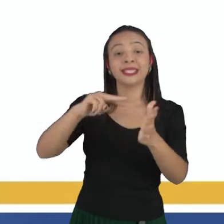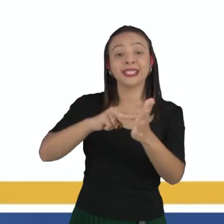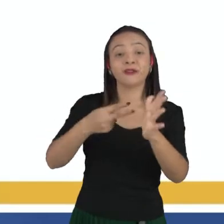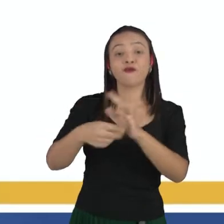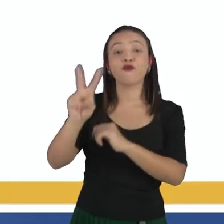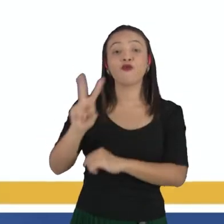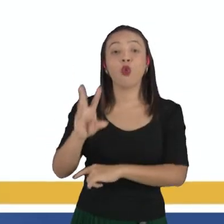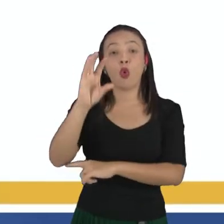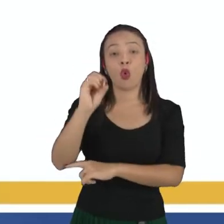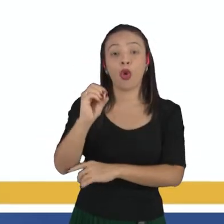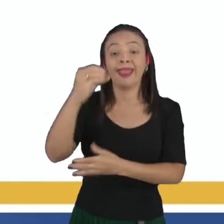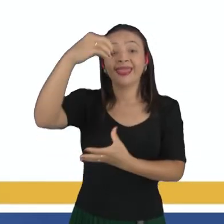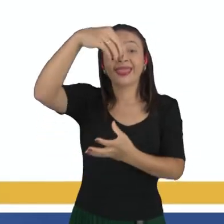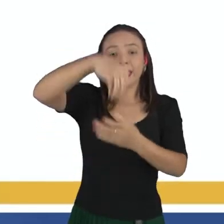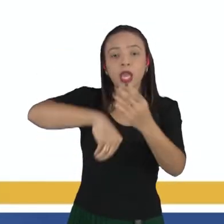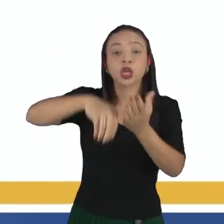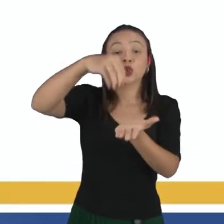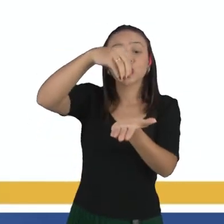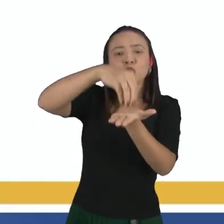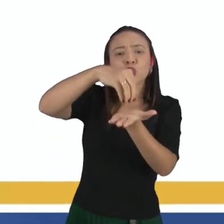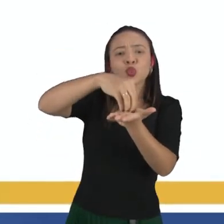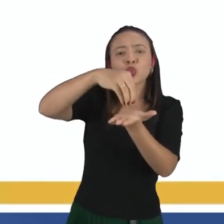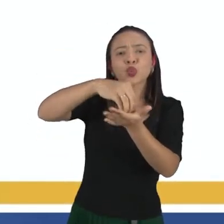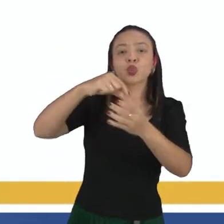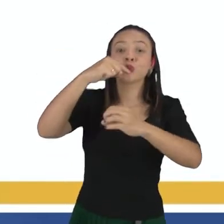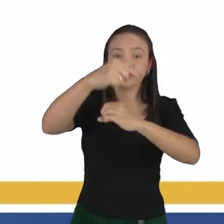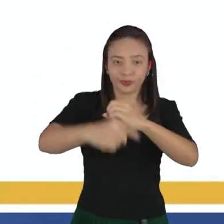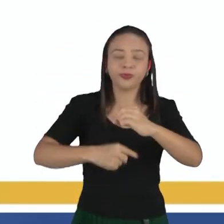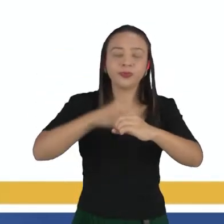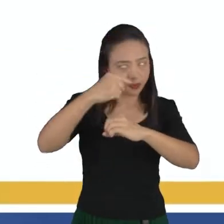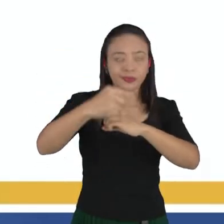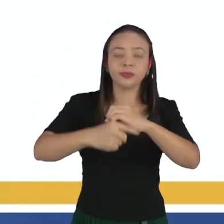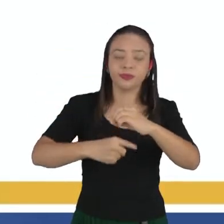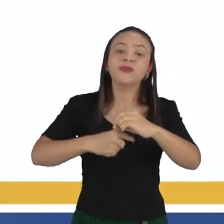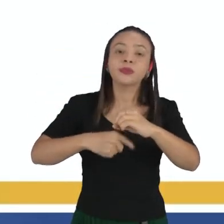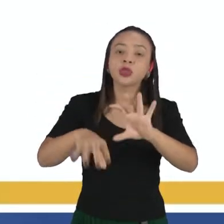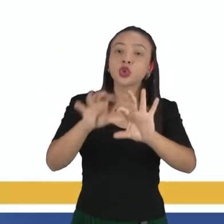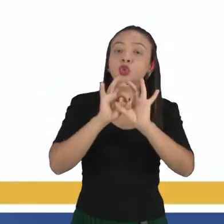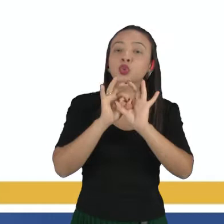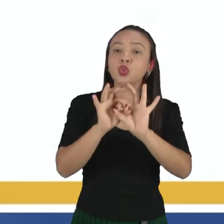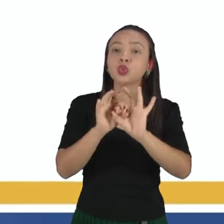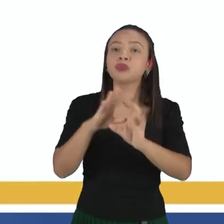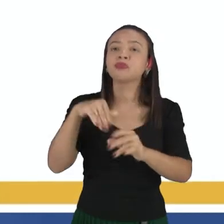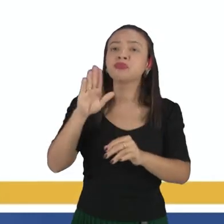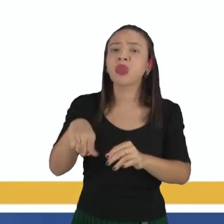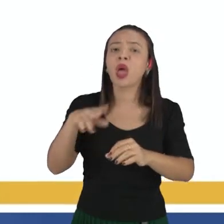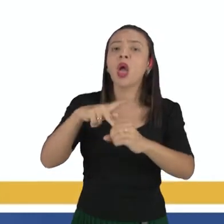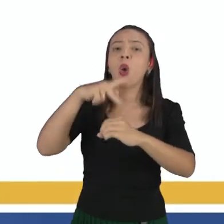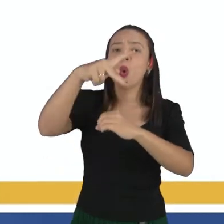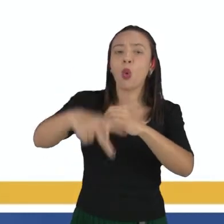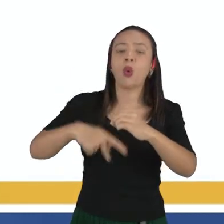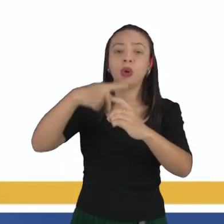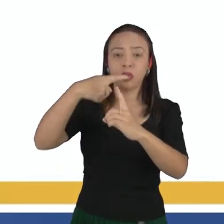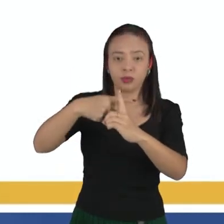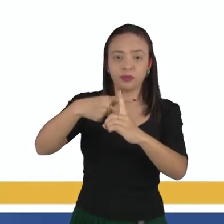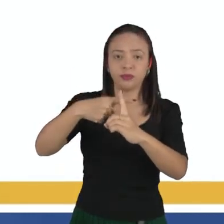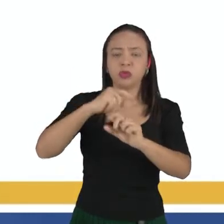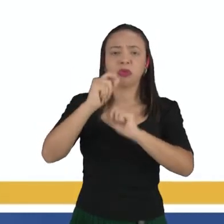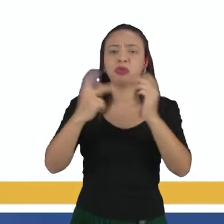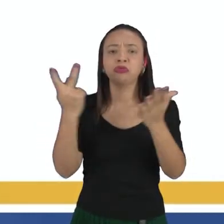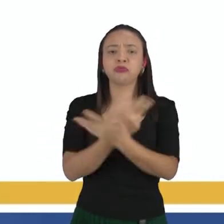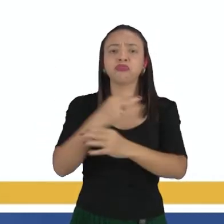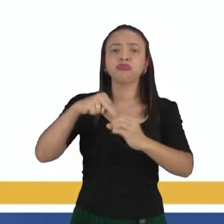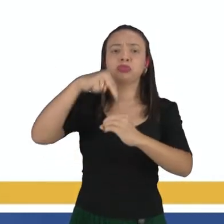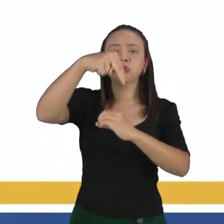localizada no núcleo do átomo, perdão, junto aos prótons. E o que ele faz, esses